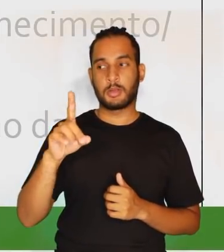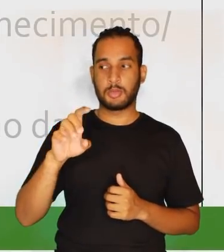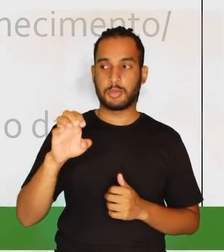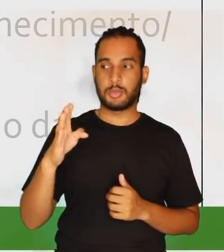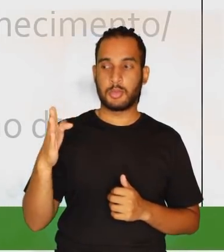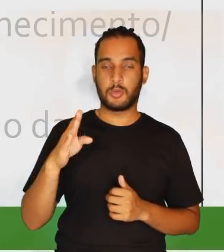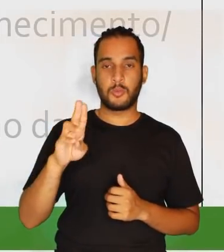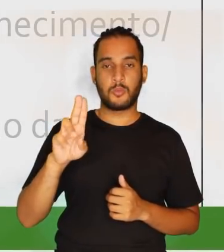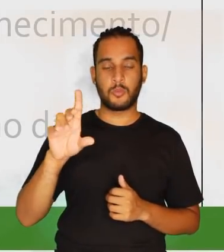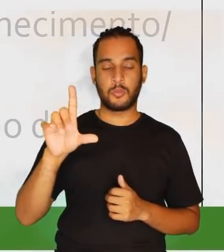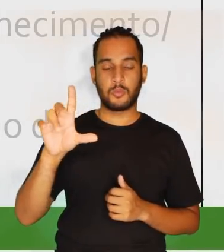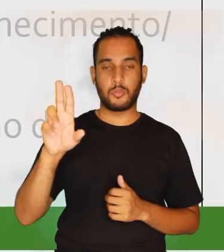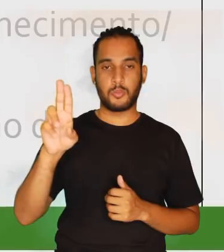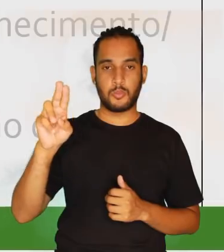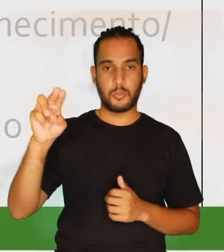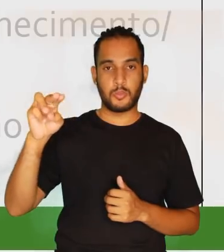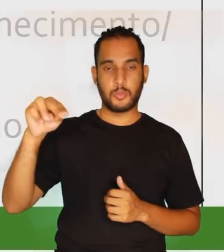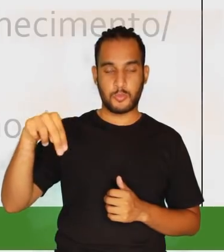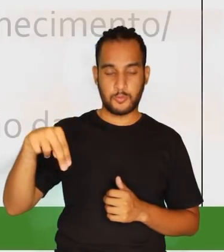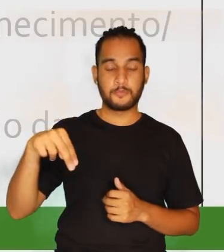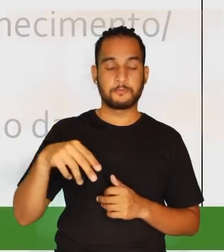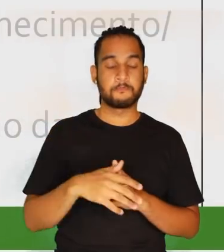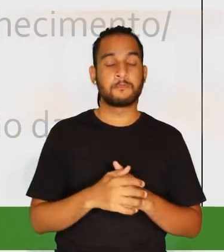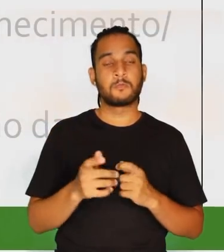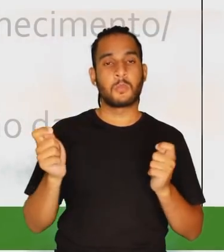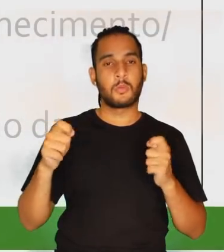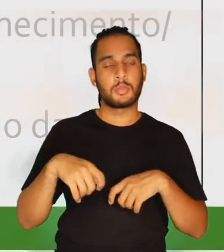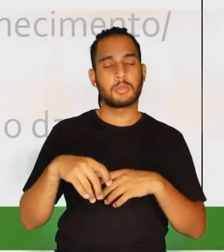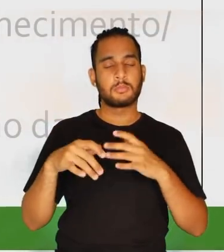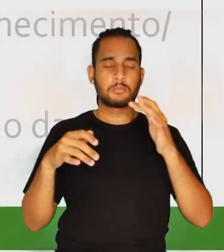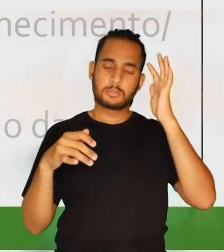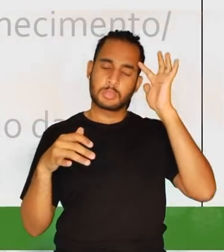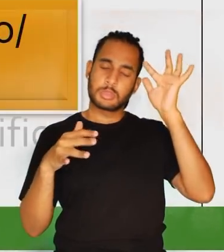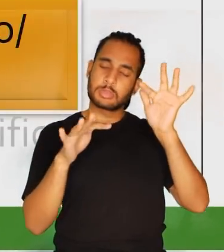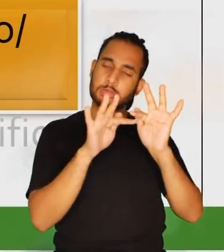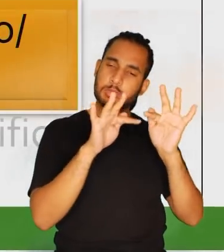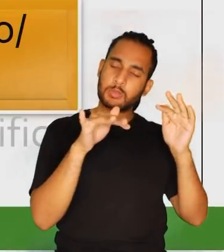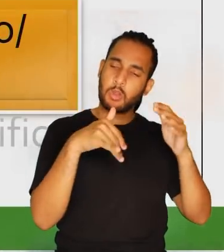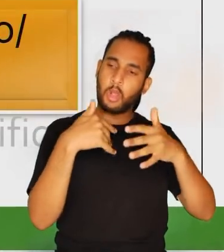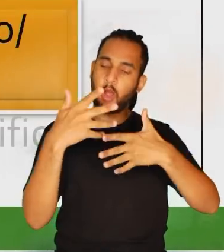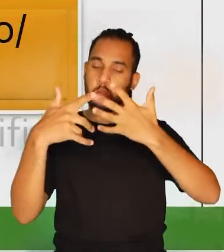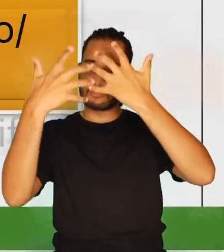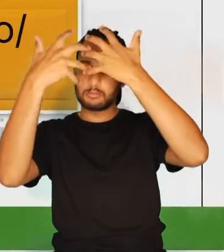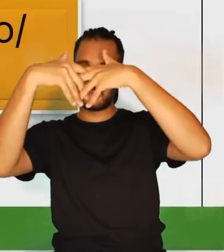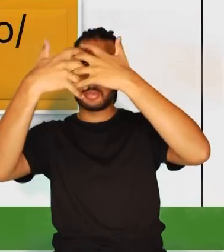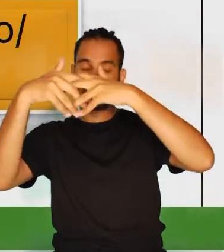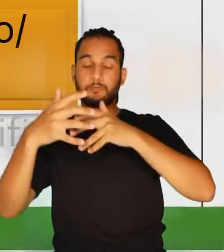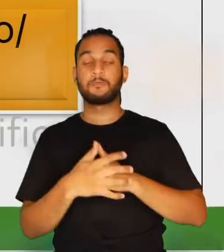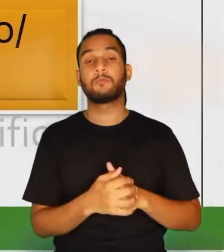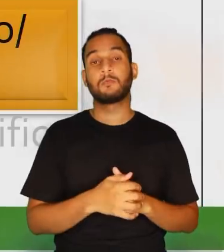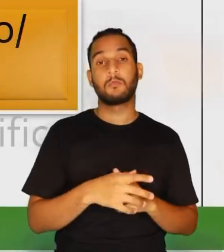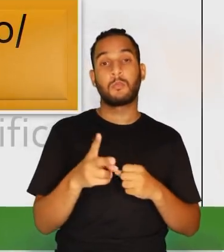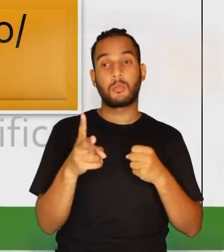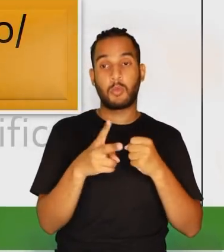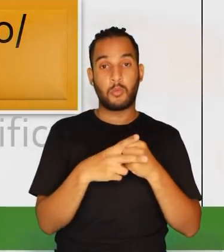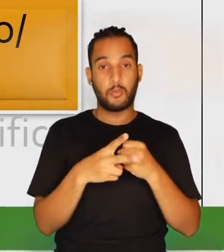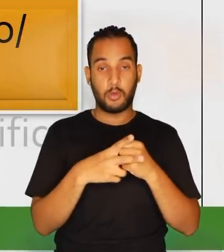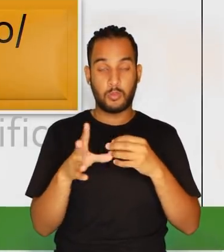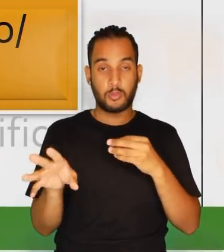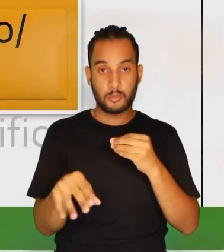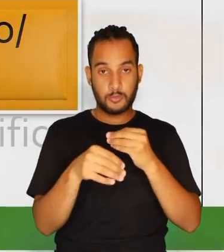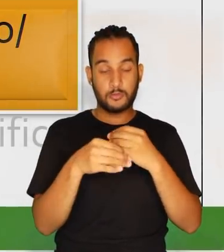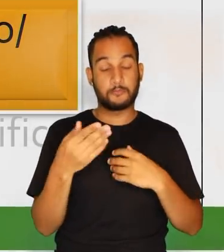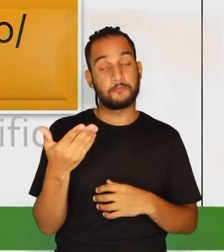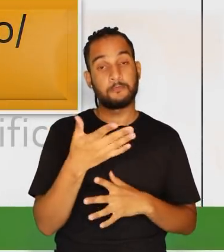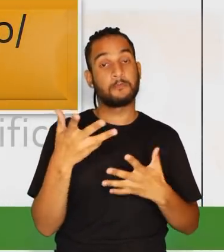começar a pensar quais são os processos cognitivos mais simples para aqueles mais complexos. O complemento do